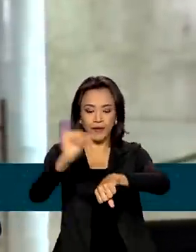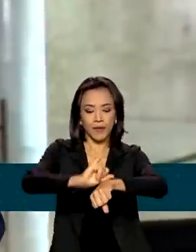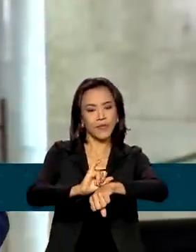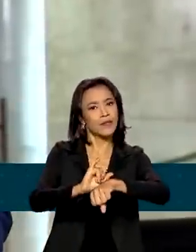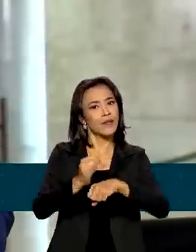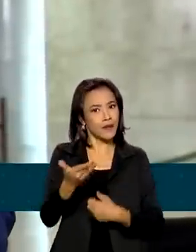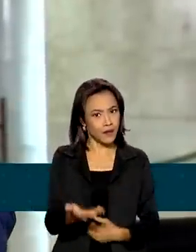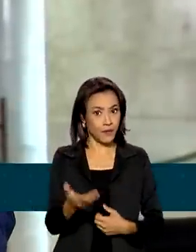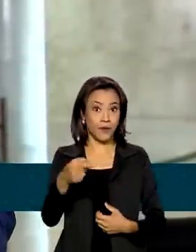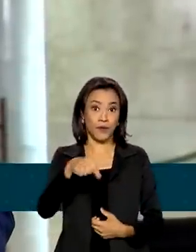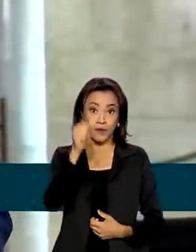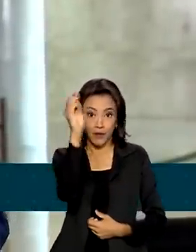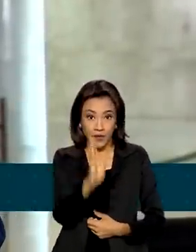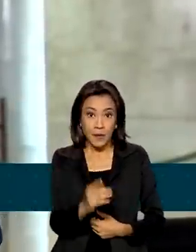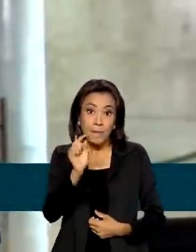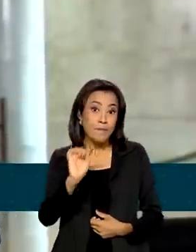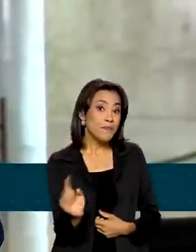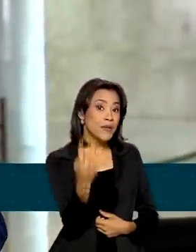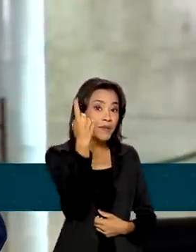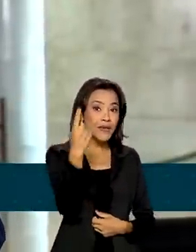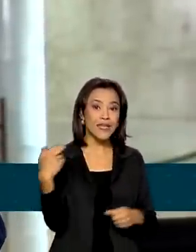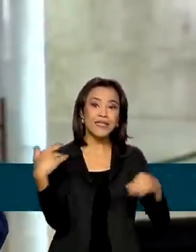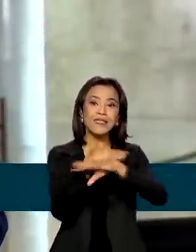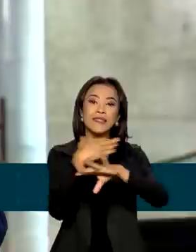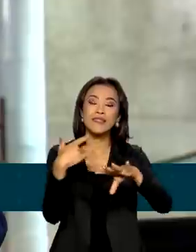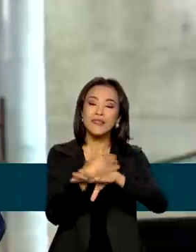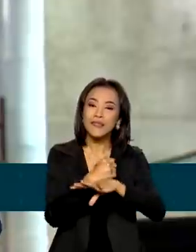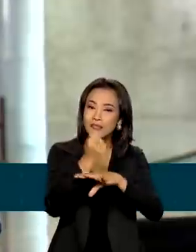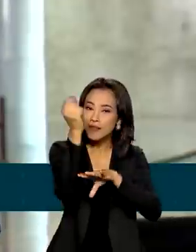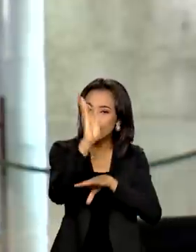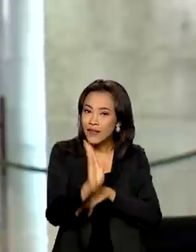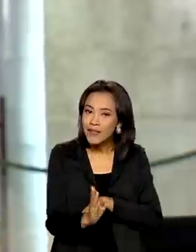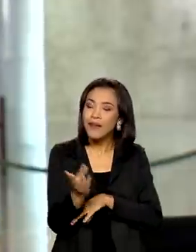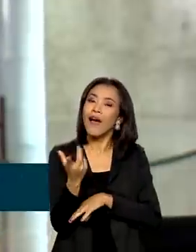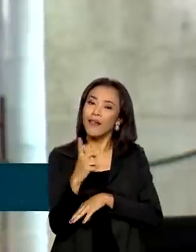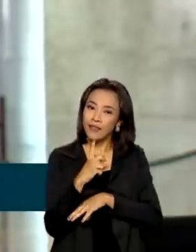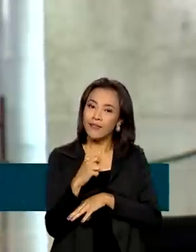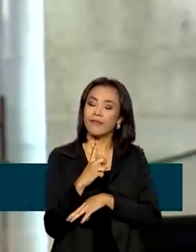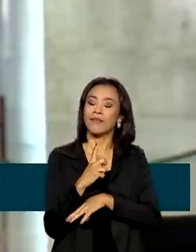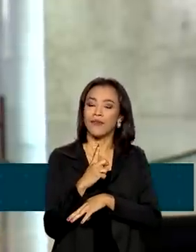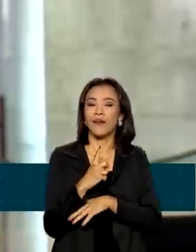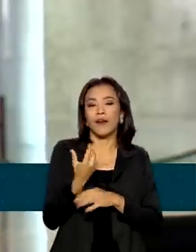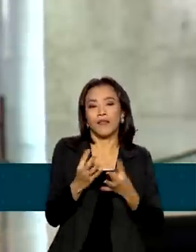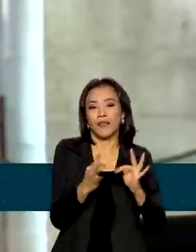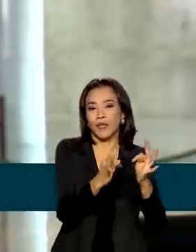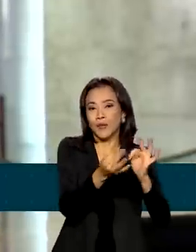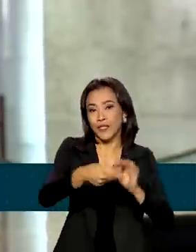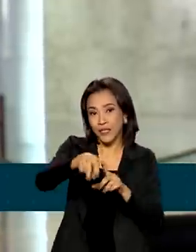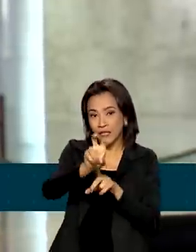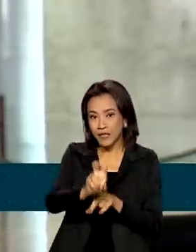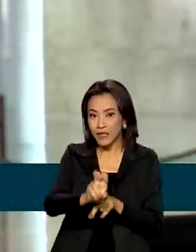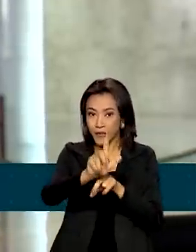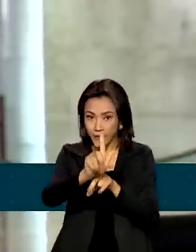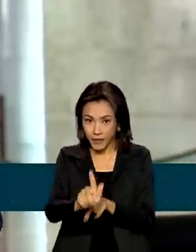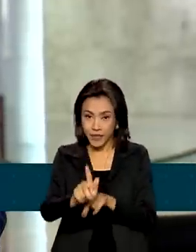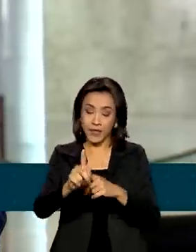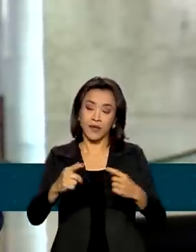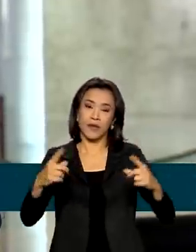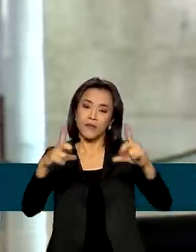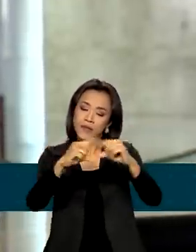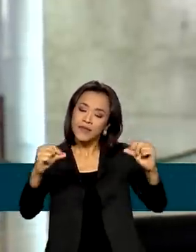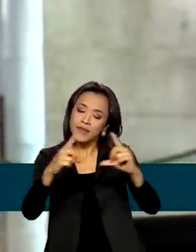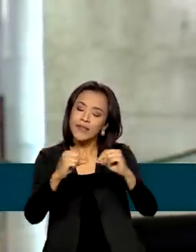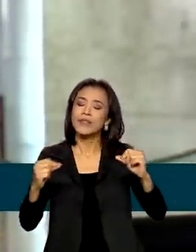passa a ser a primeira cidade brasileira a contar com a nova tecnologia de internet móvel. Brasília está